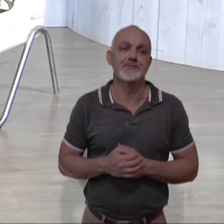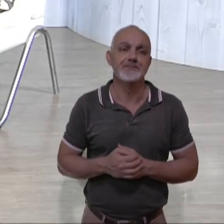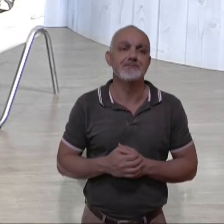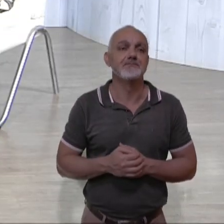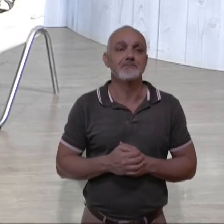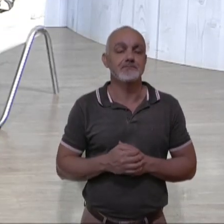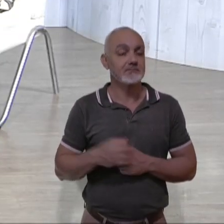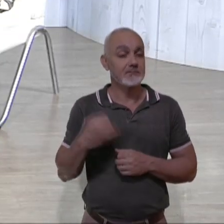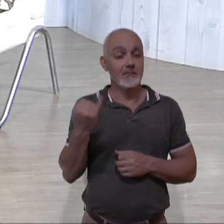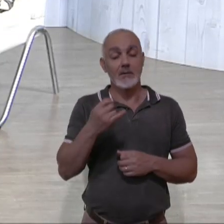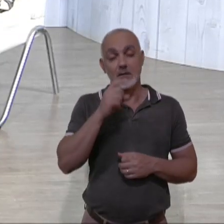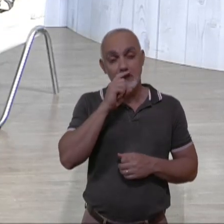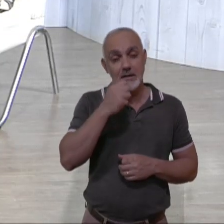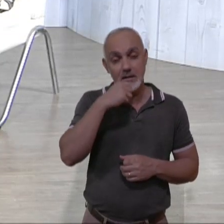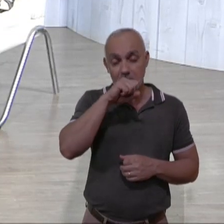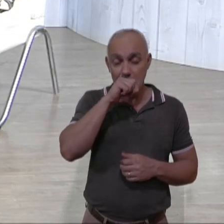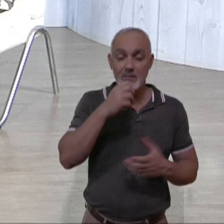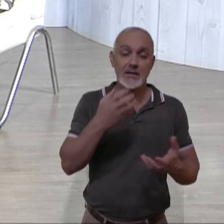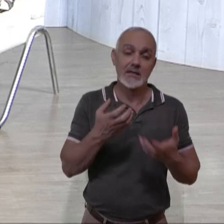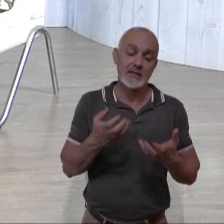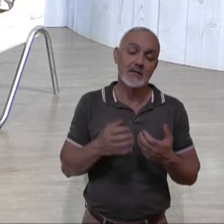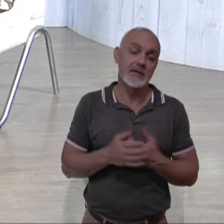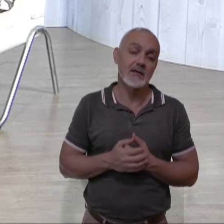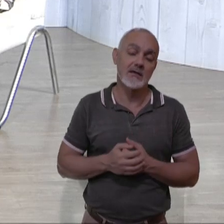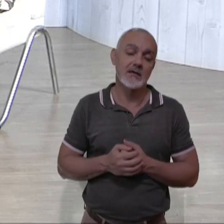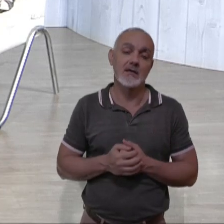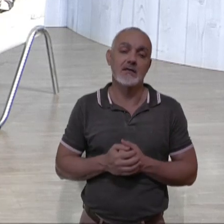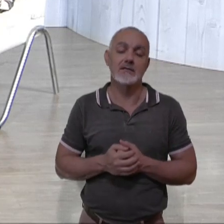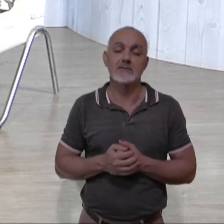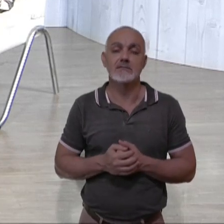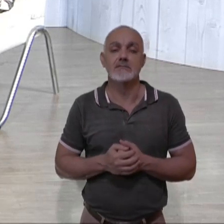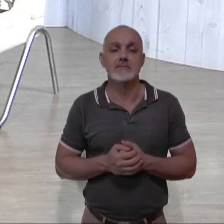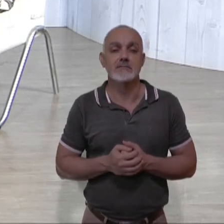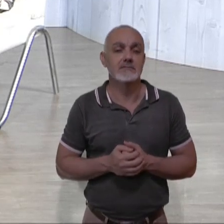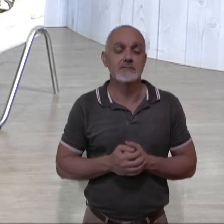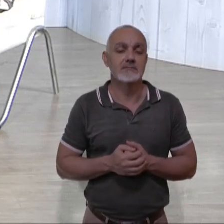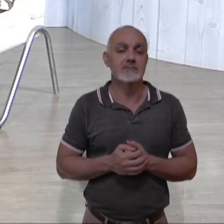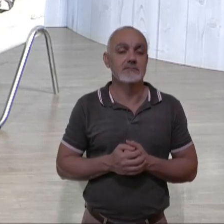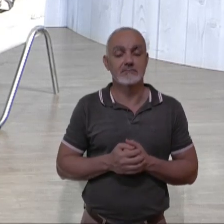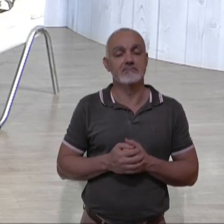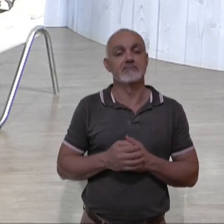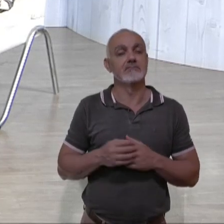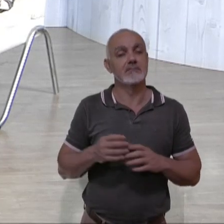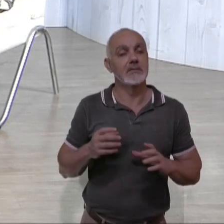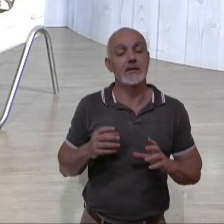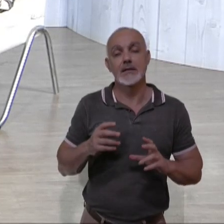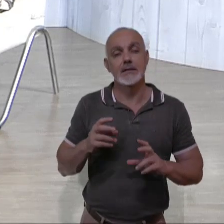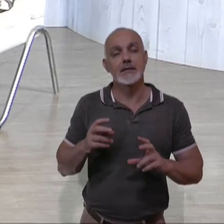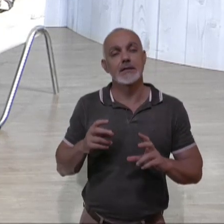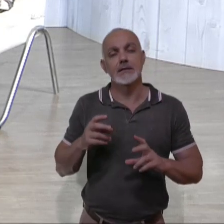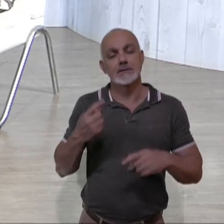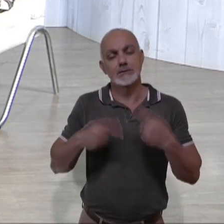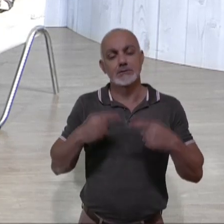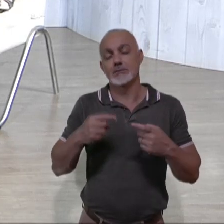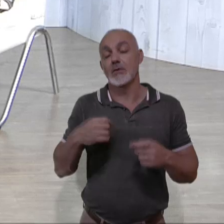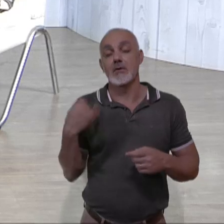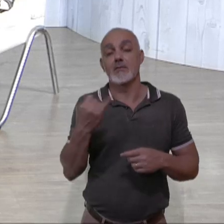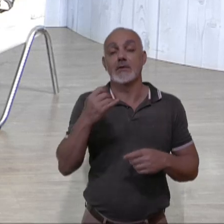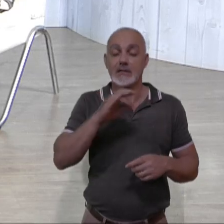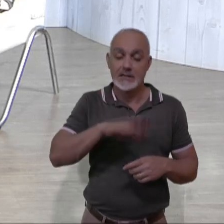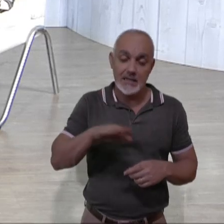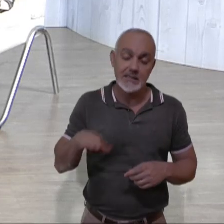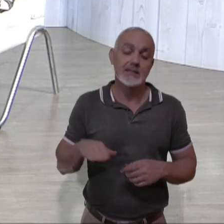Não importa se o pai e a mãe querem se beliscarem. O importante é, a criança,